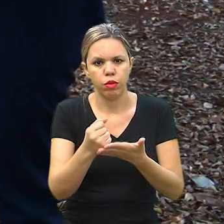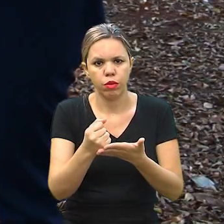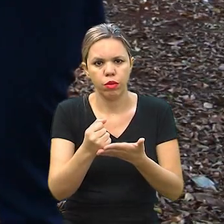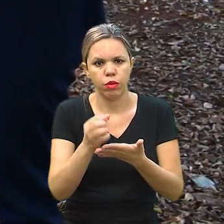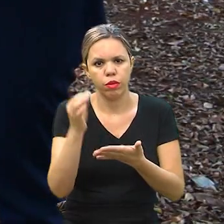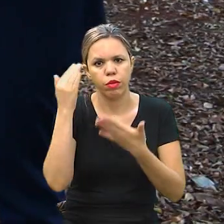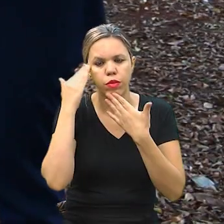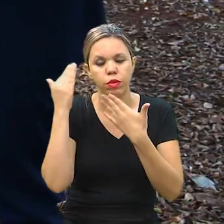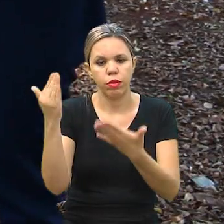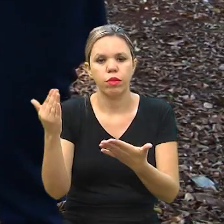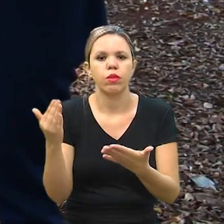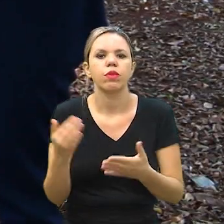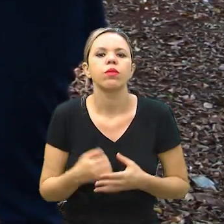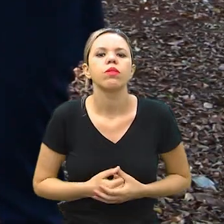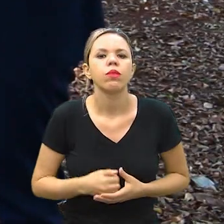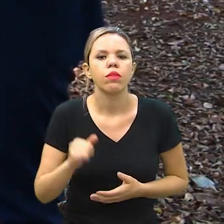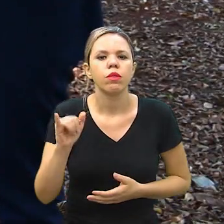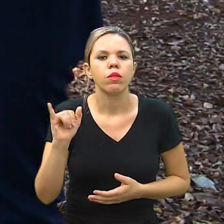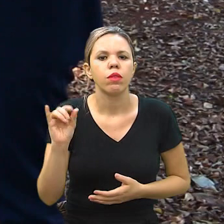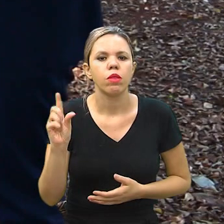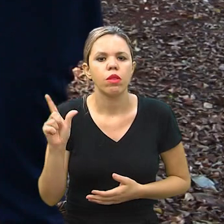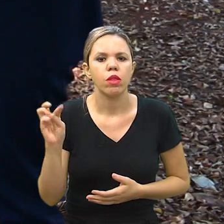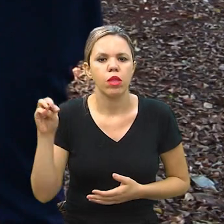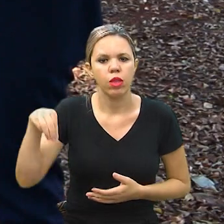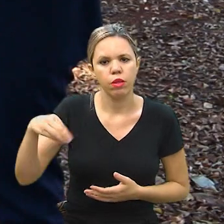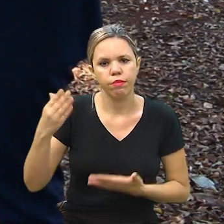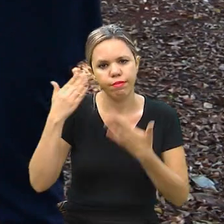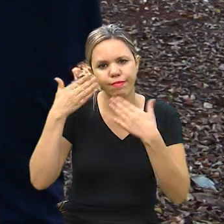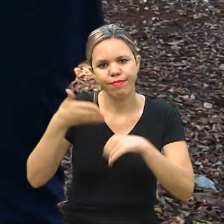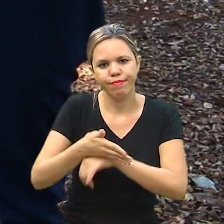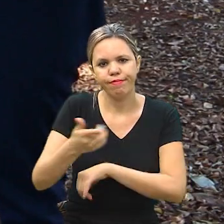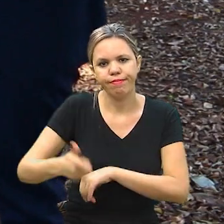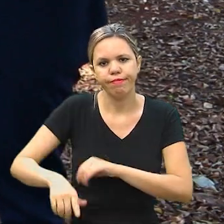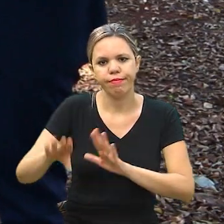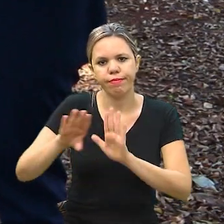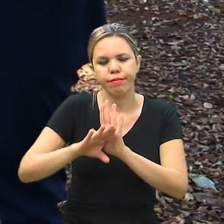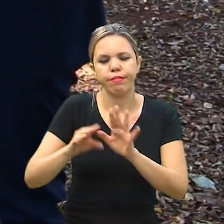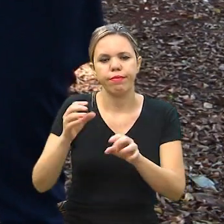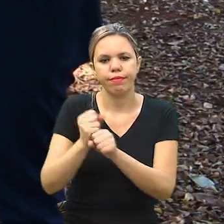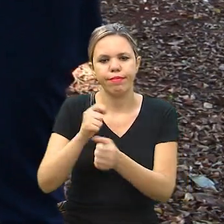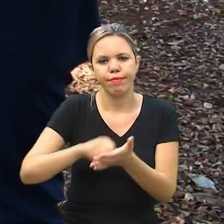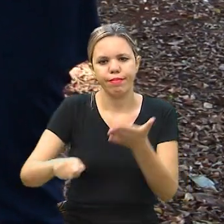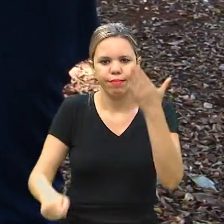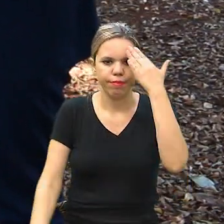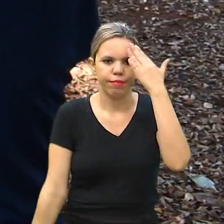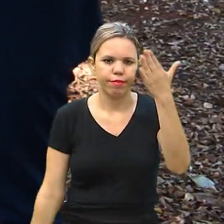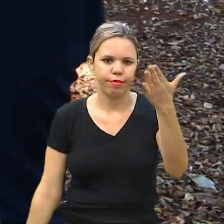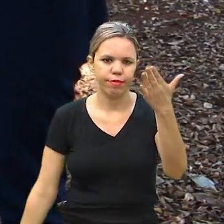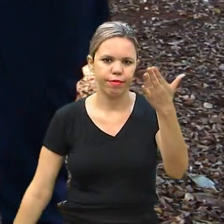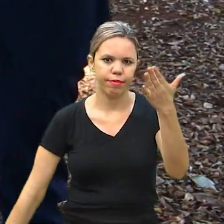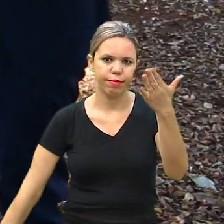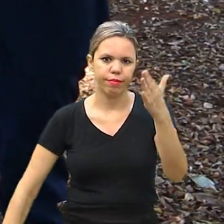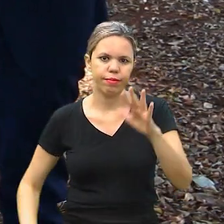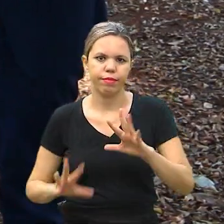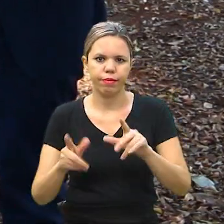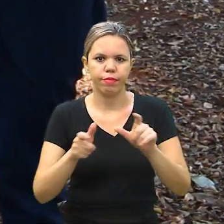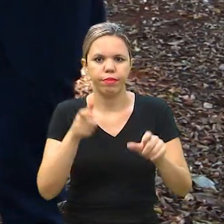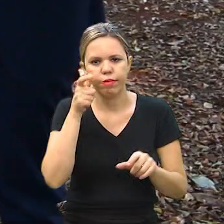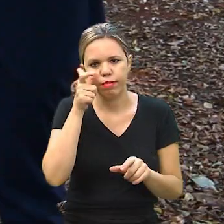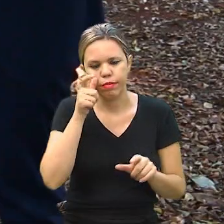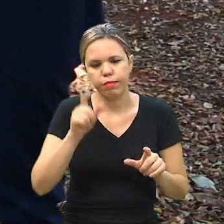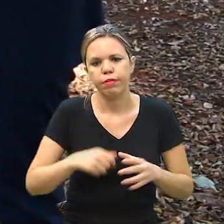Tá certo. Muito obrigado, Hilton, por essa entrevista e pela participação, mais uma vez, aqui no quadro Na Ponta do Lápis. Muito obrigado, Rubens, muito obrigado a todos os